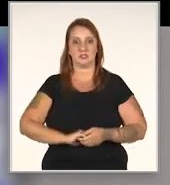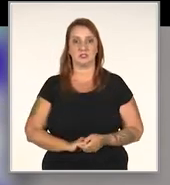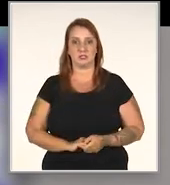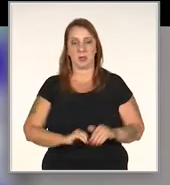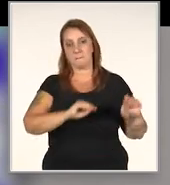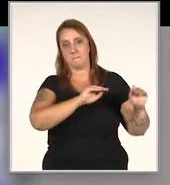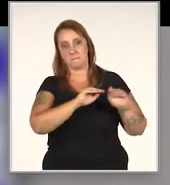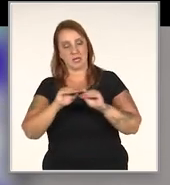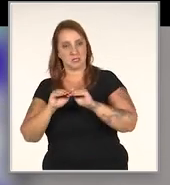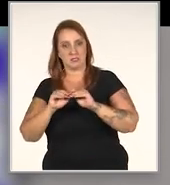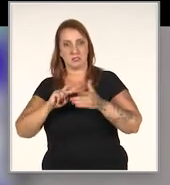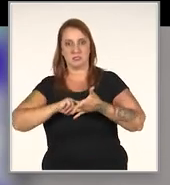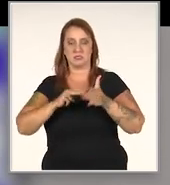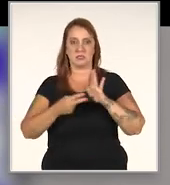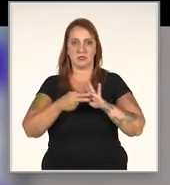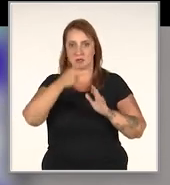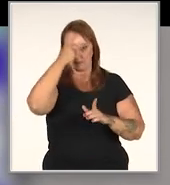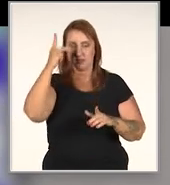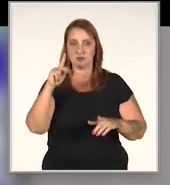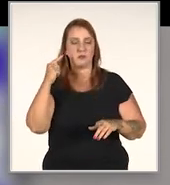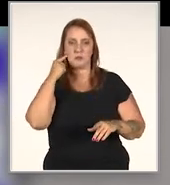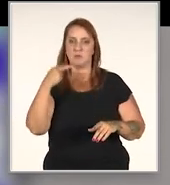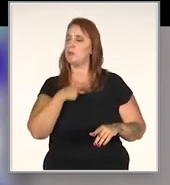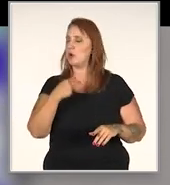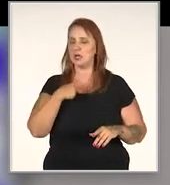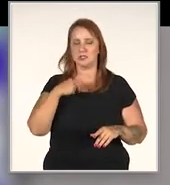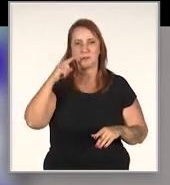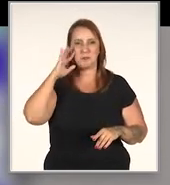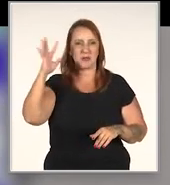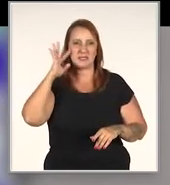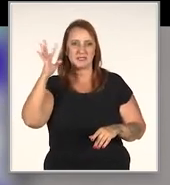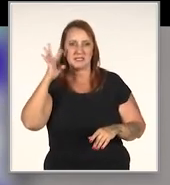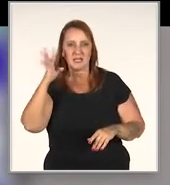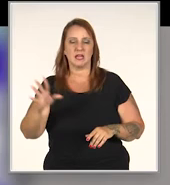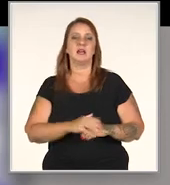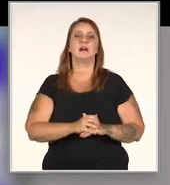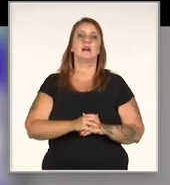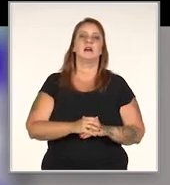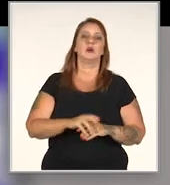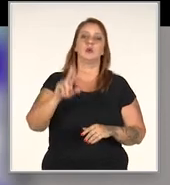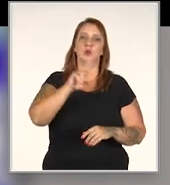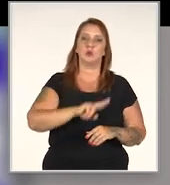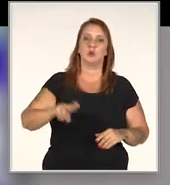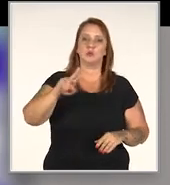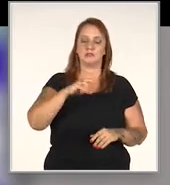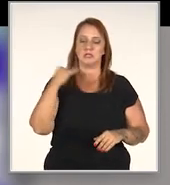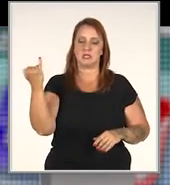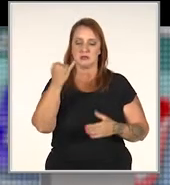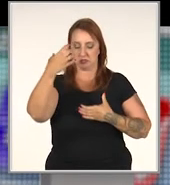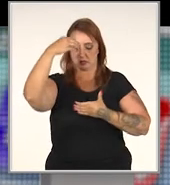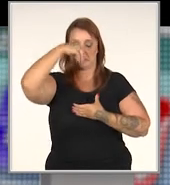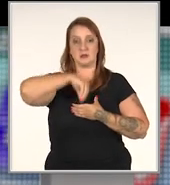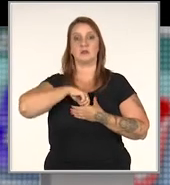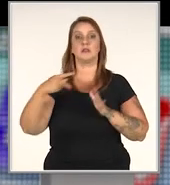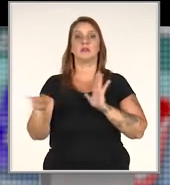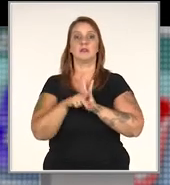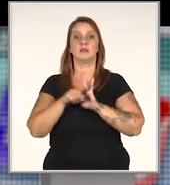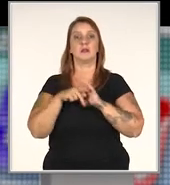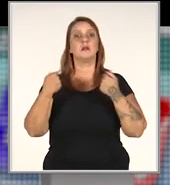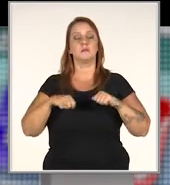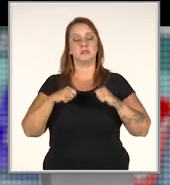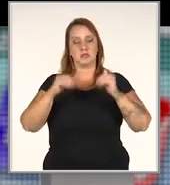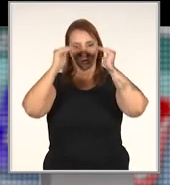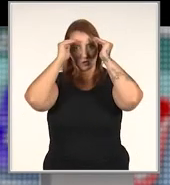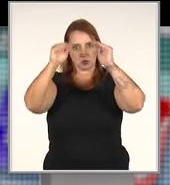robotizar, né? O padrão não significa que as pessoas não podem mais pensar, elas não podem, enfim, usar a essência delas. Não, elas devem